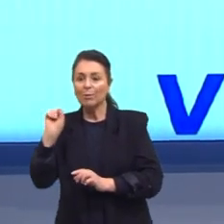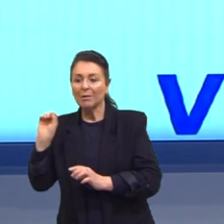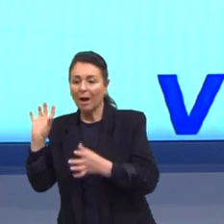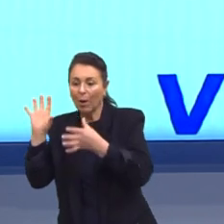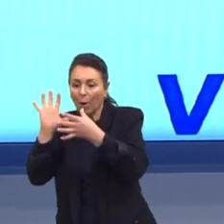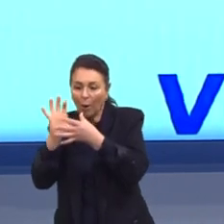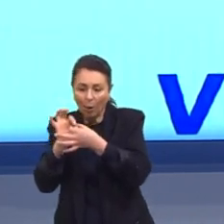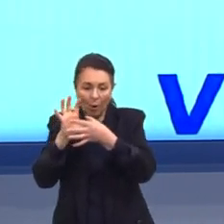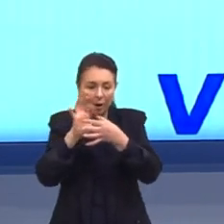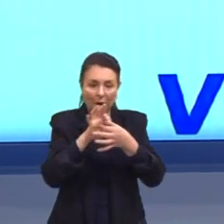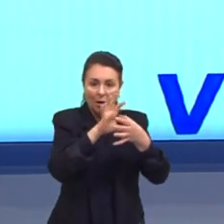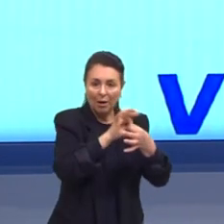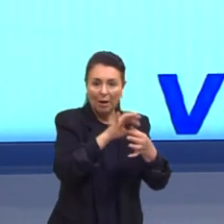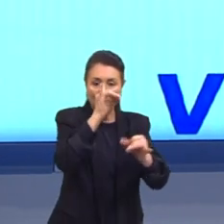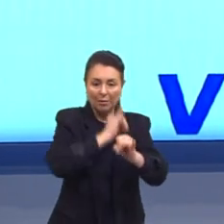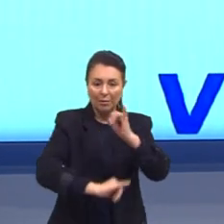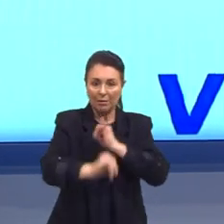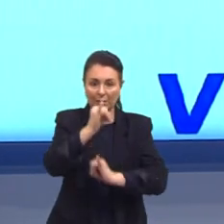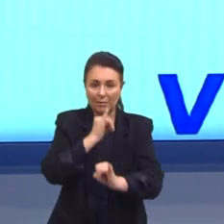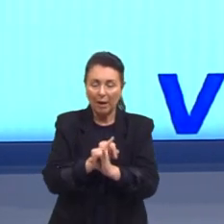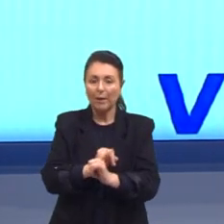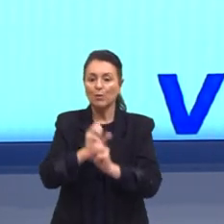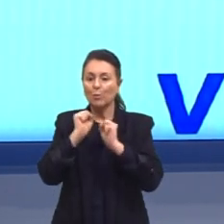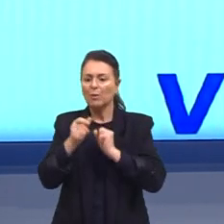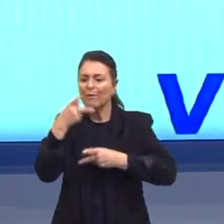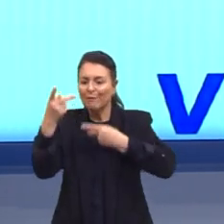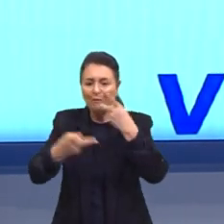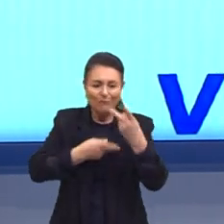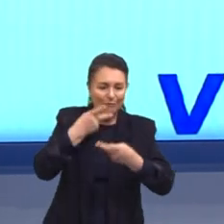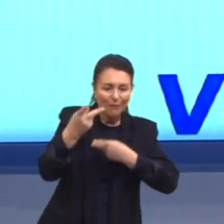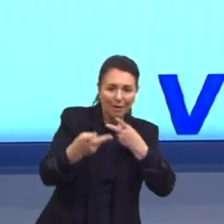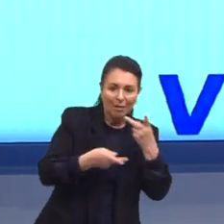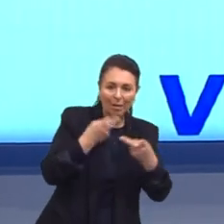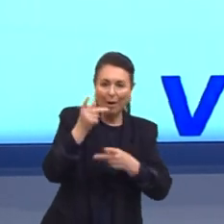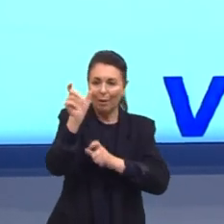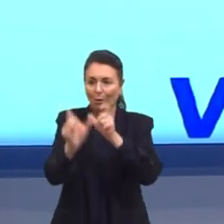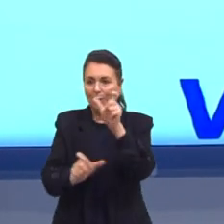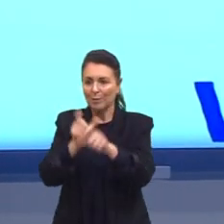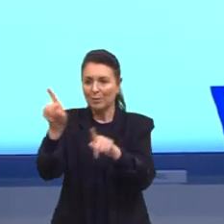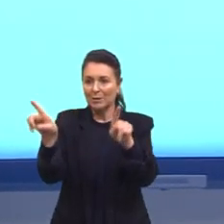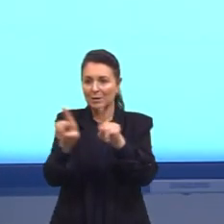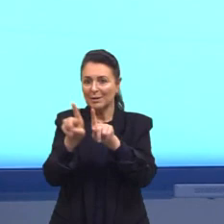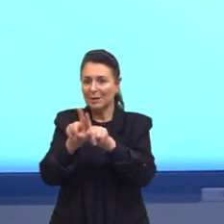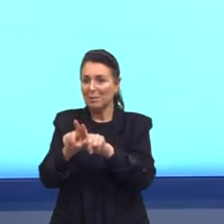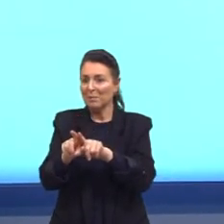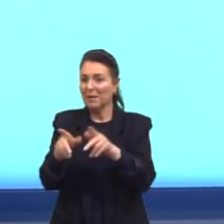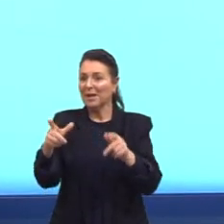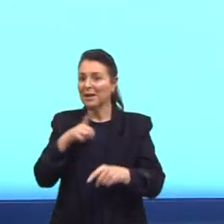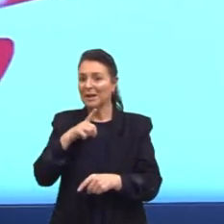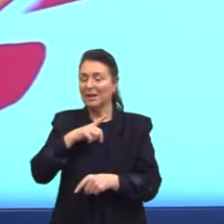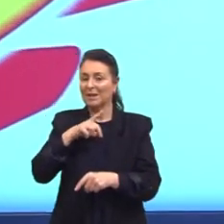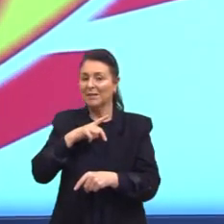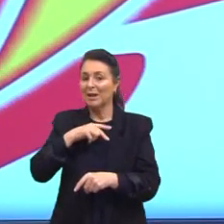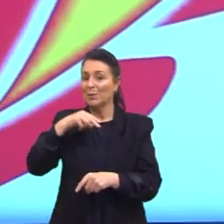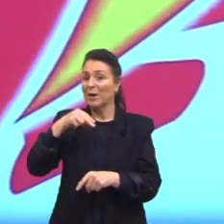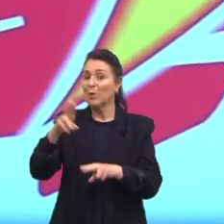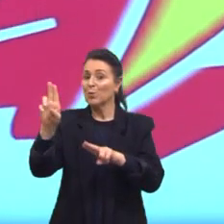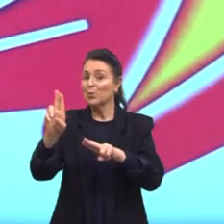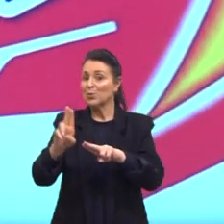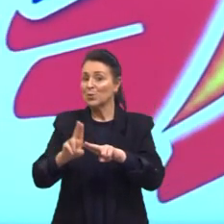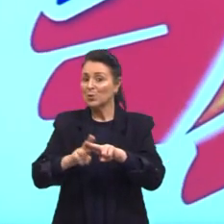da internet, do poder falar com todo mundo. E lá no cantinho, o Nescau.